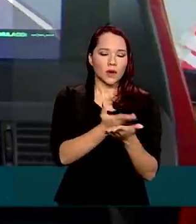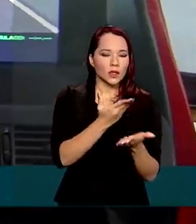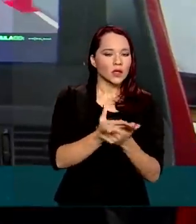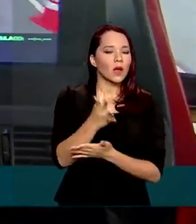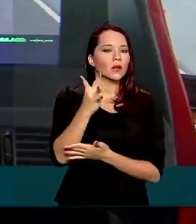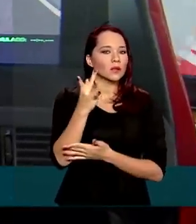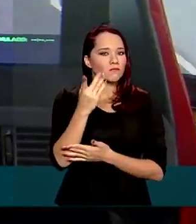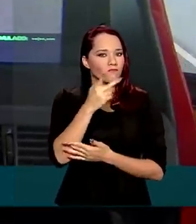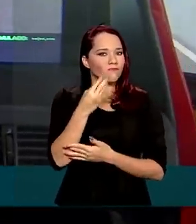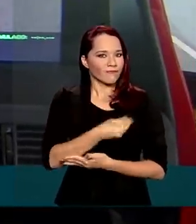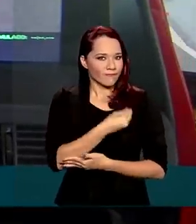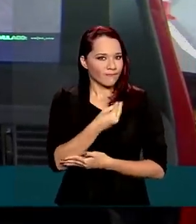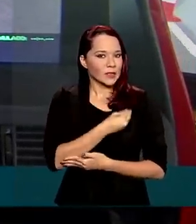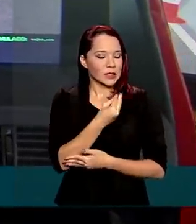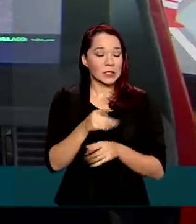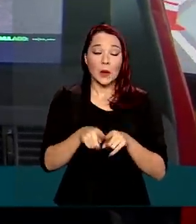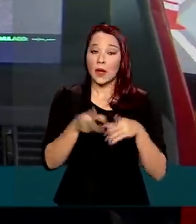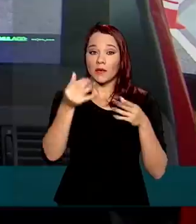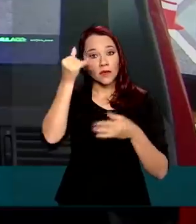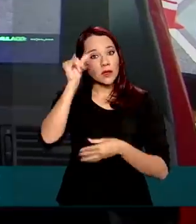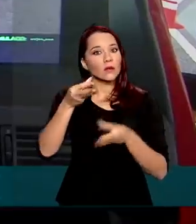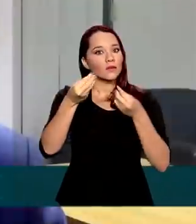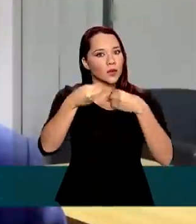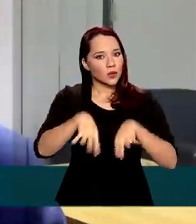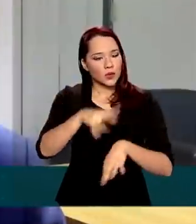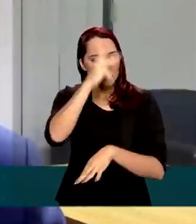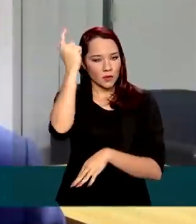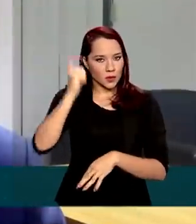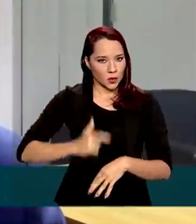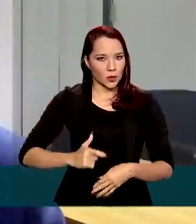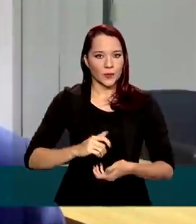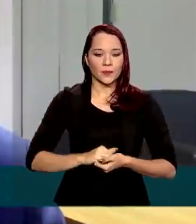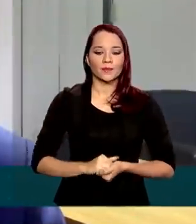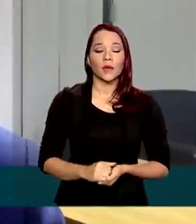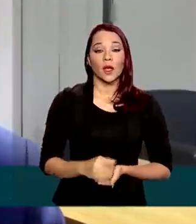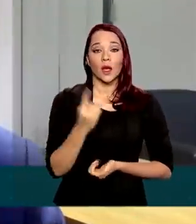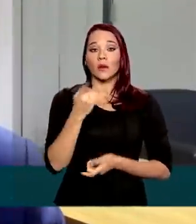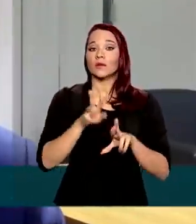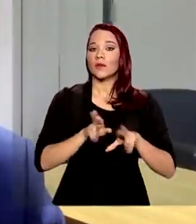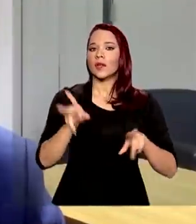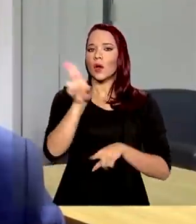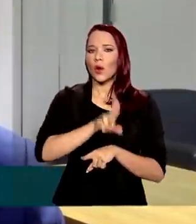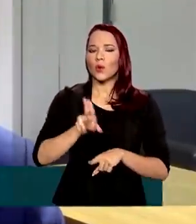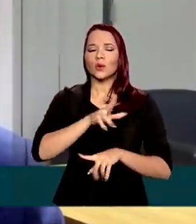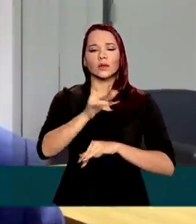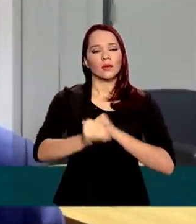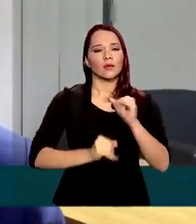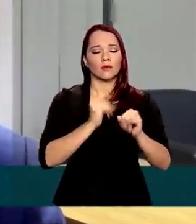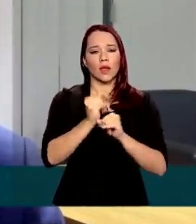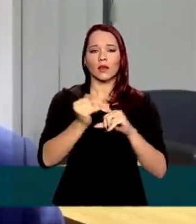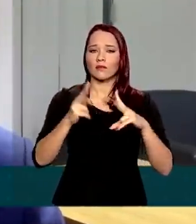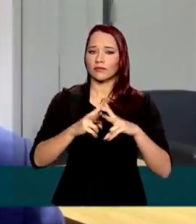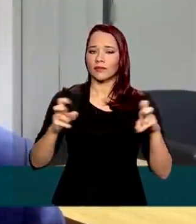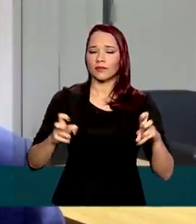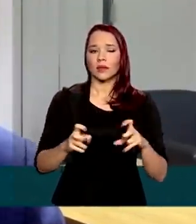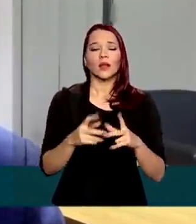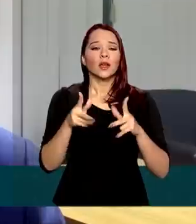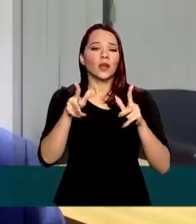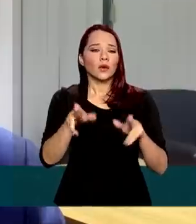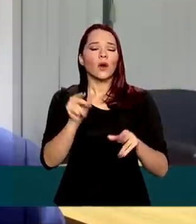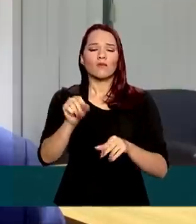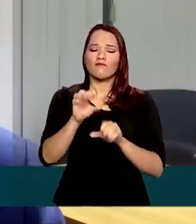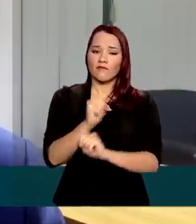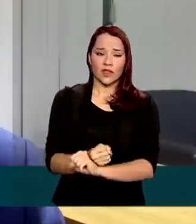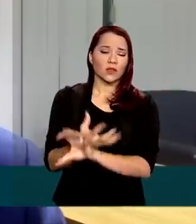presenciais, sem prejuízos para o candidato. A única diferença é o uso de plataforma tecnológica, como se fosse uma